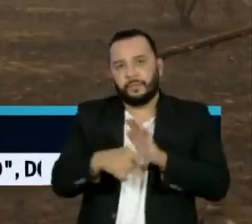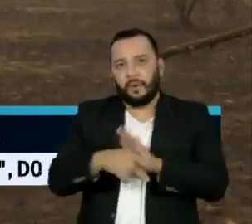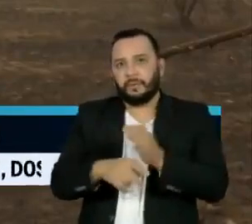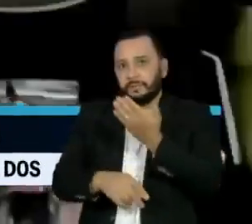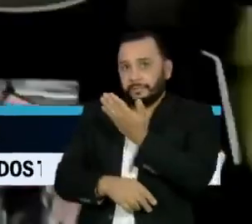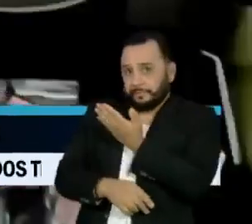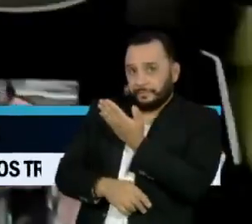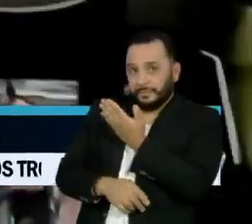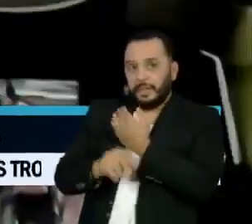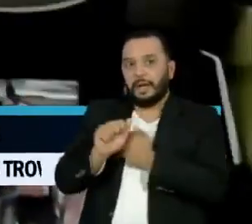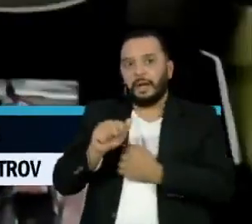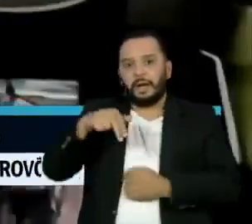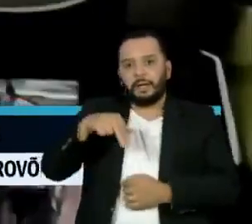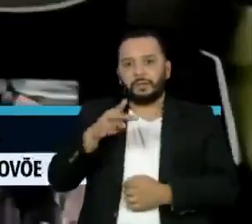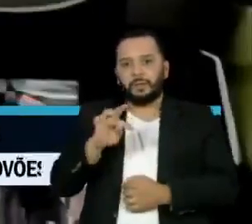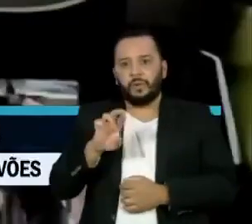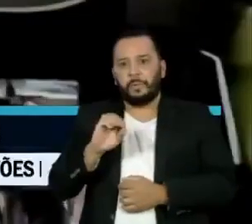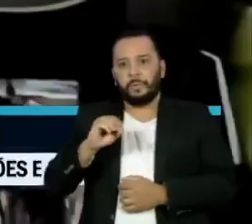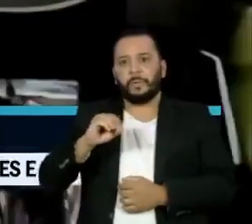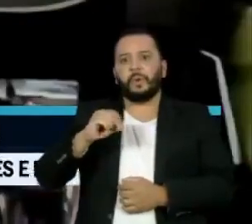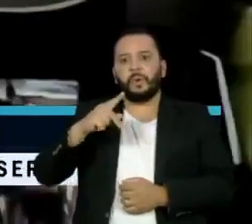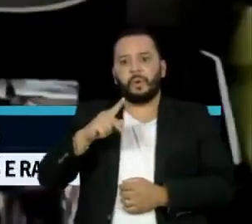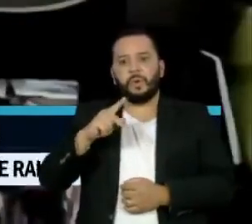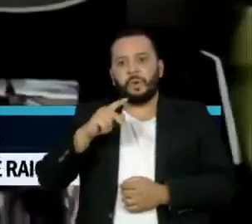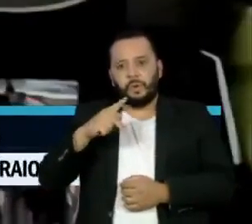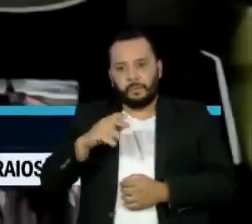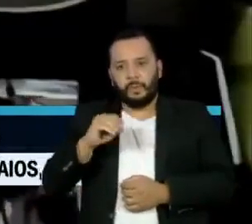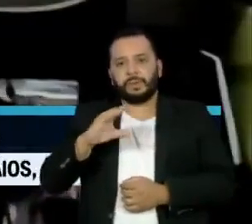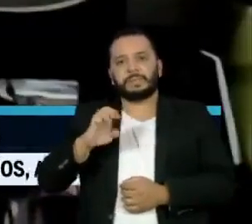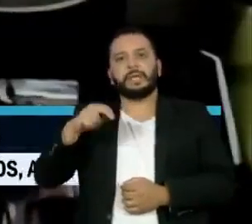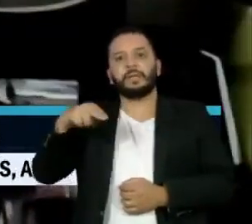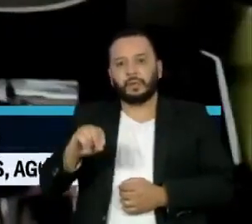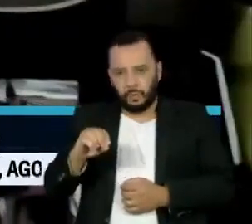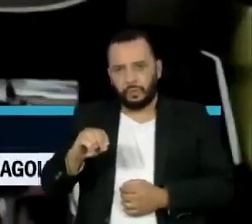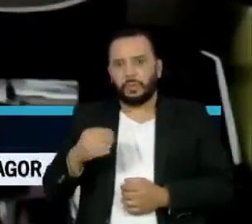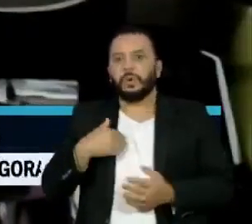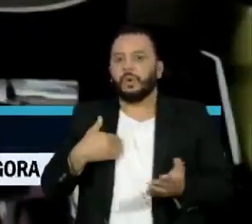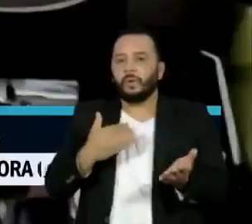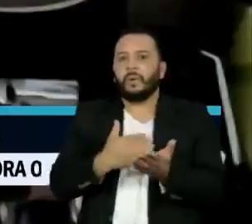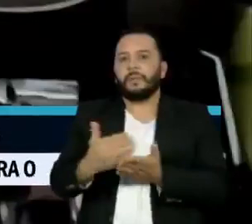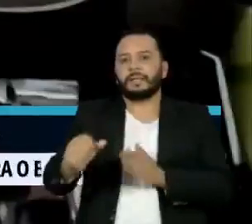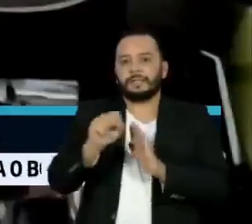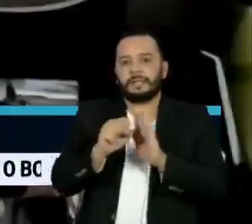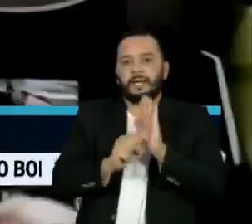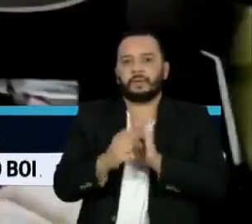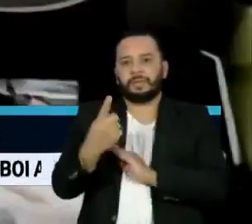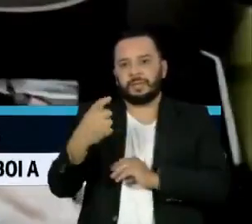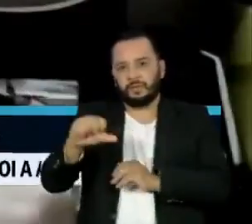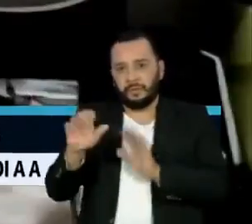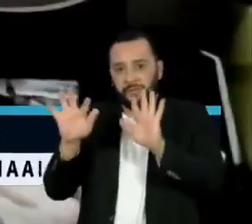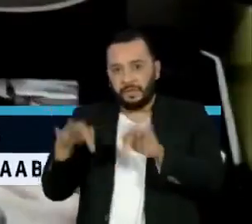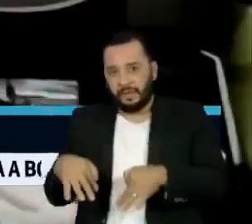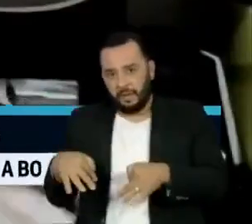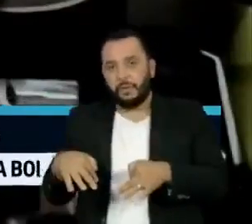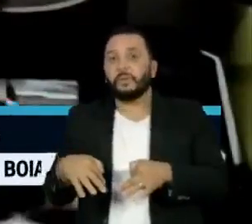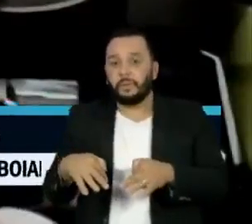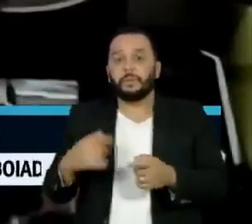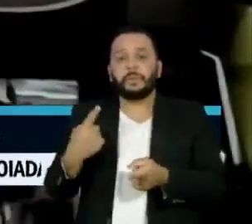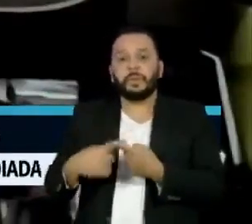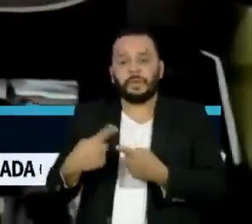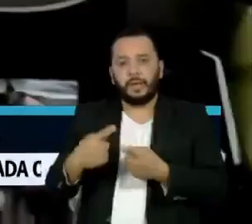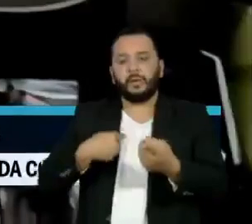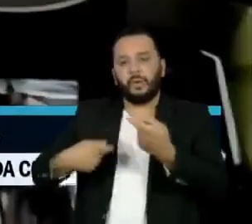antropoceno. O antropoceno se inicia no final do século XIX com a questão do